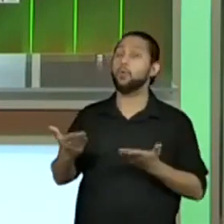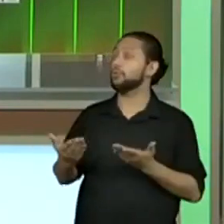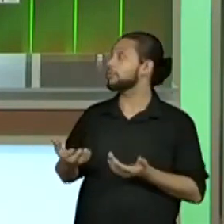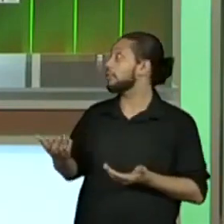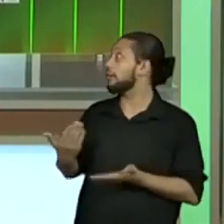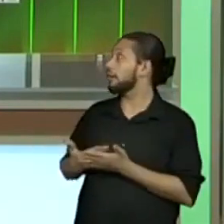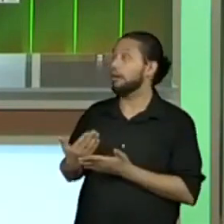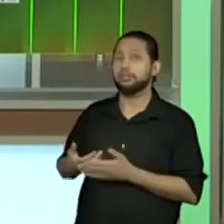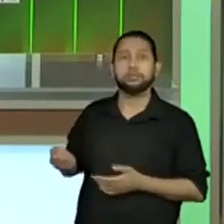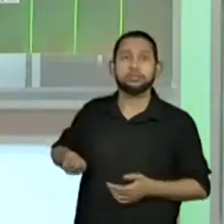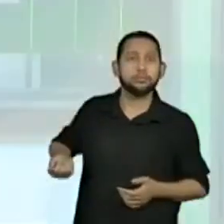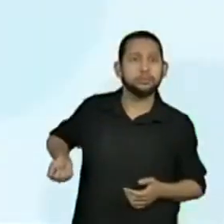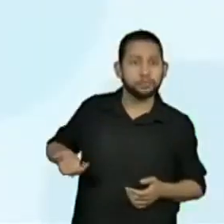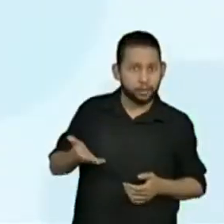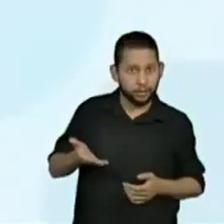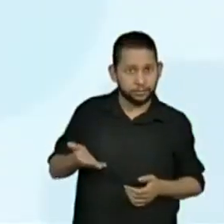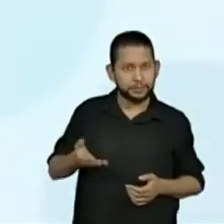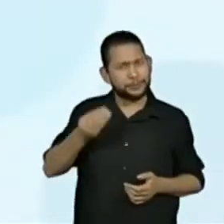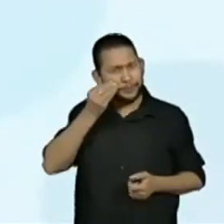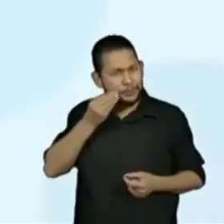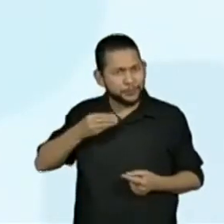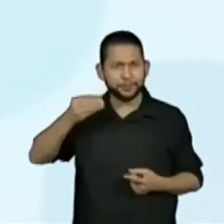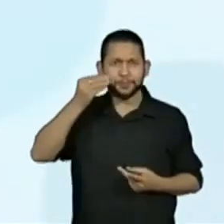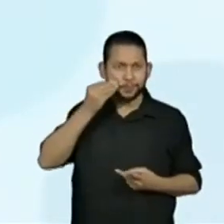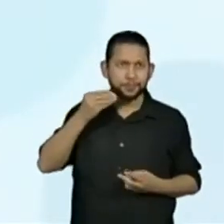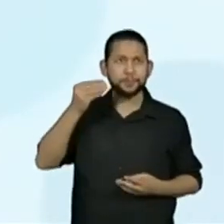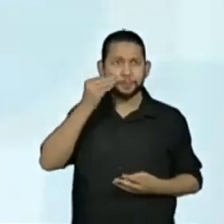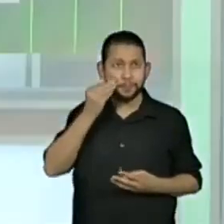dados vejam jogamos os dados